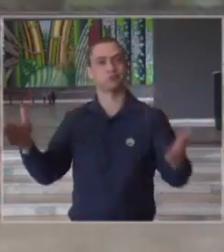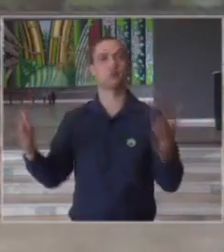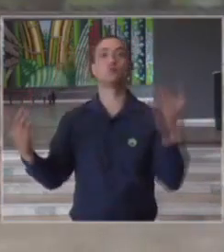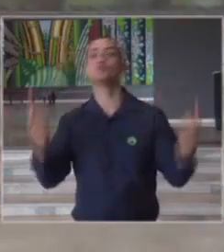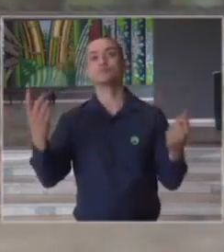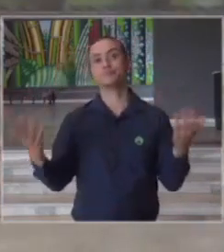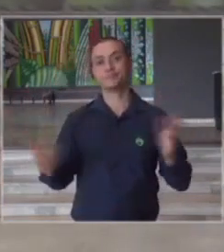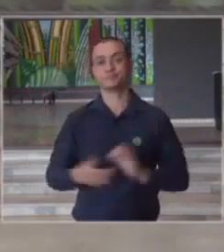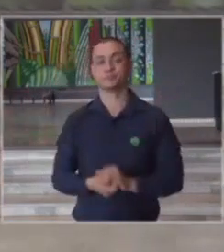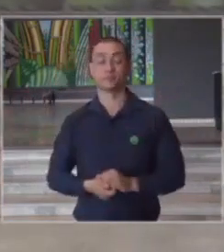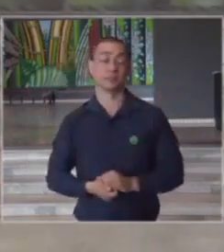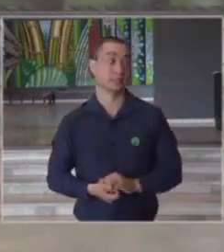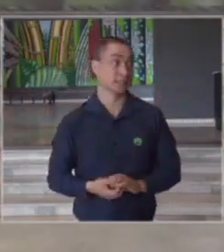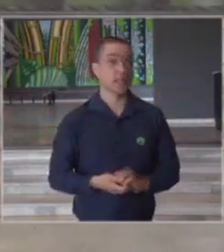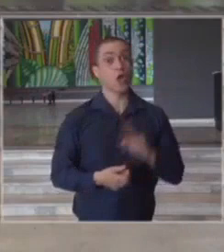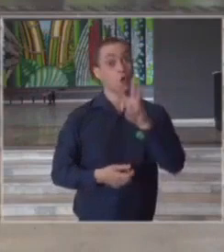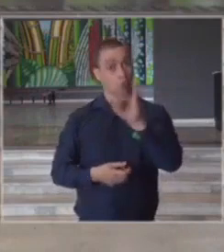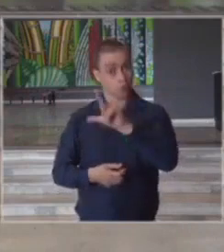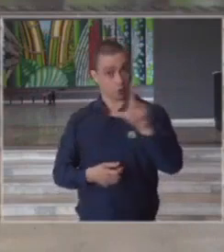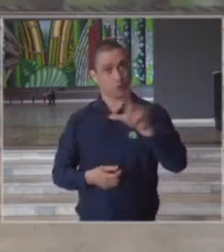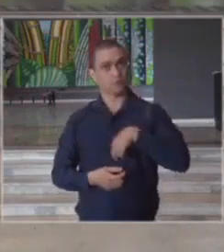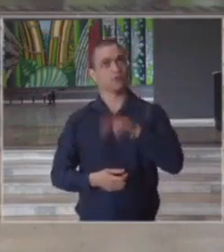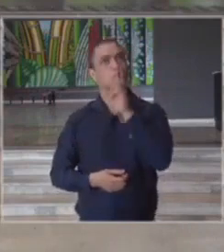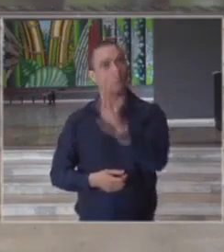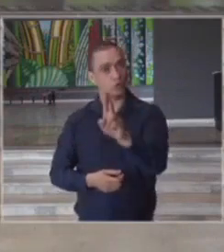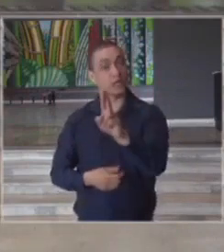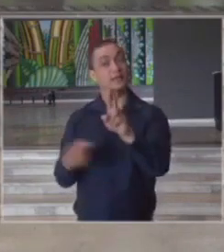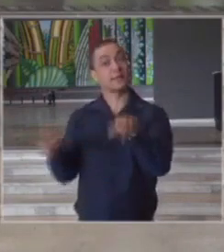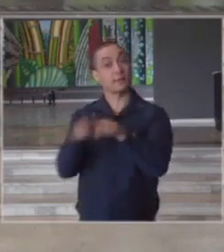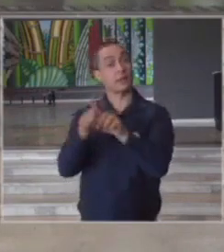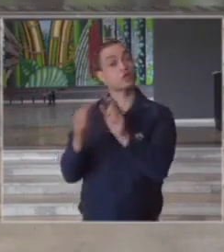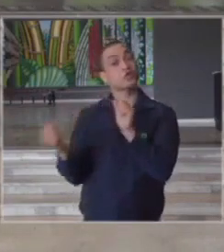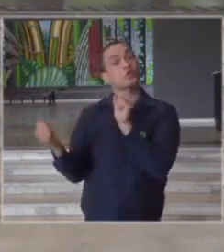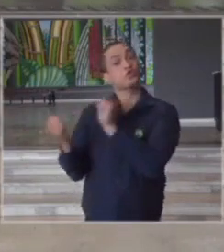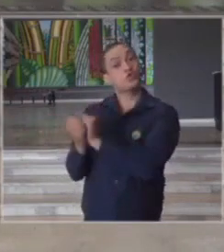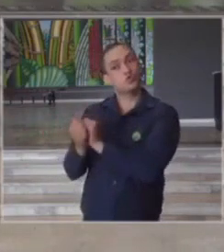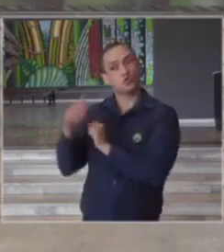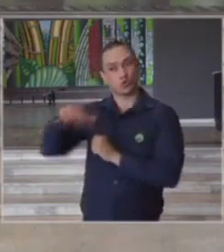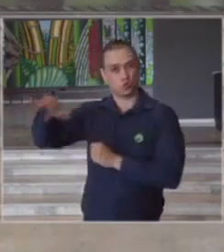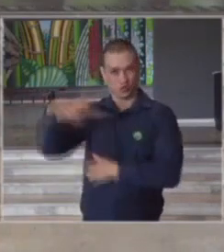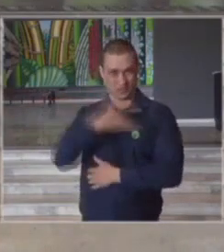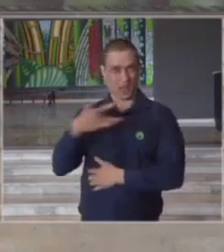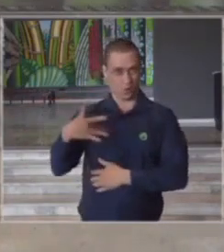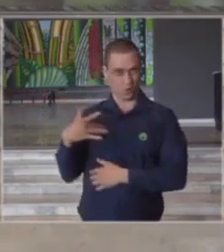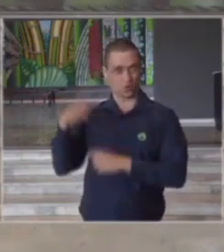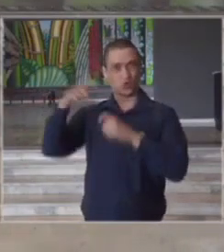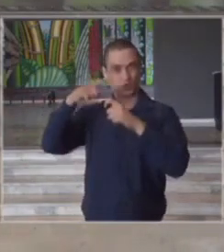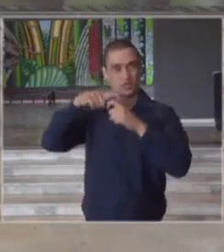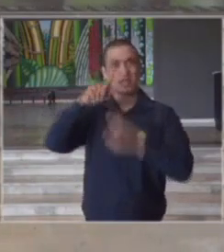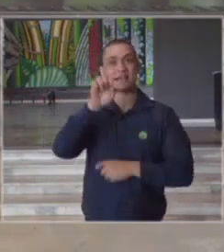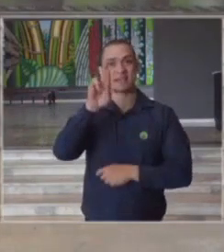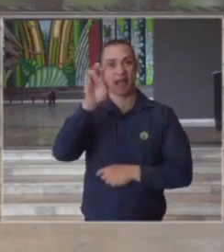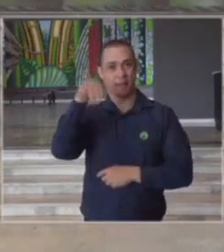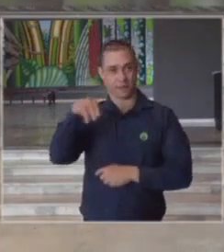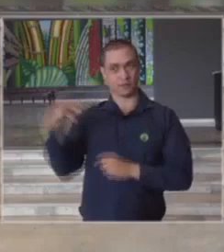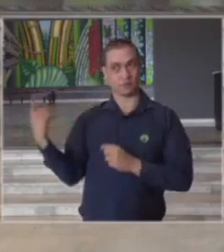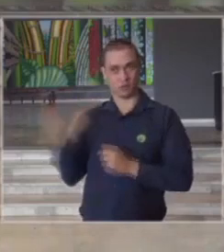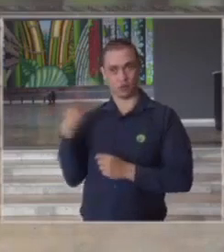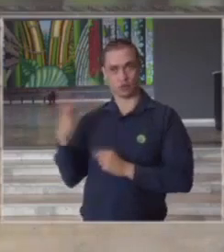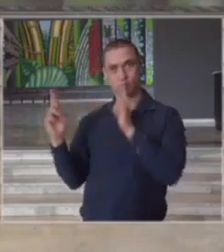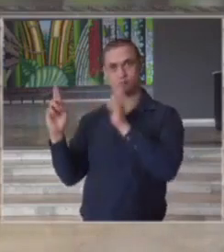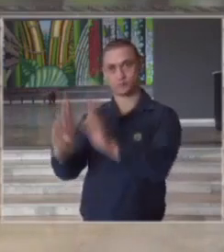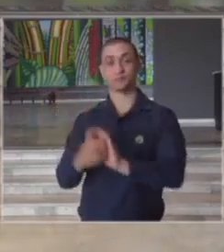Will vou responder e vou dividir a resposta com a área da saúde com o doutor Zé Henrique German